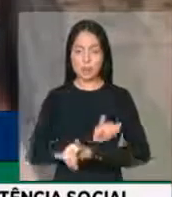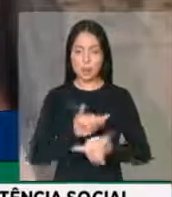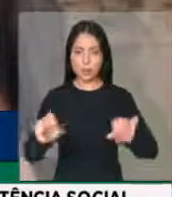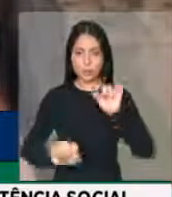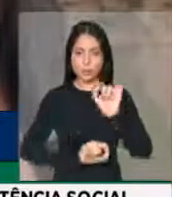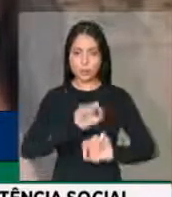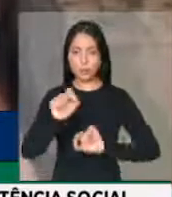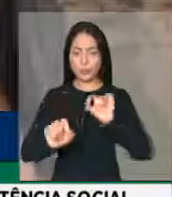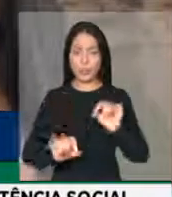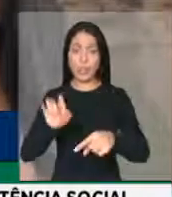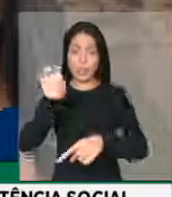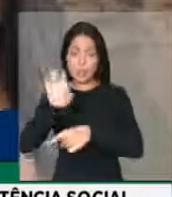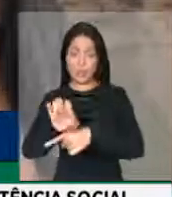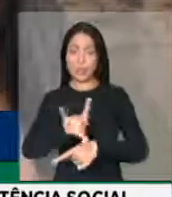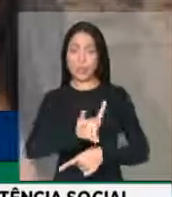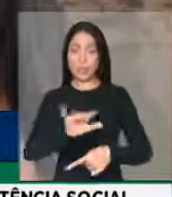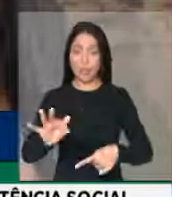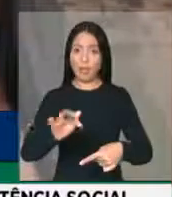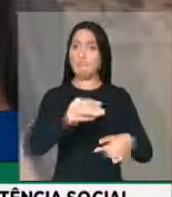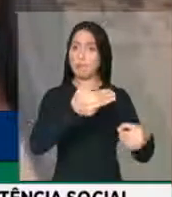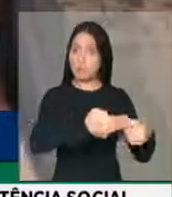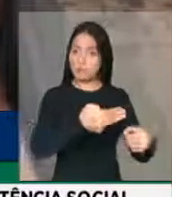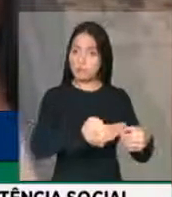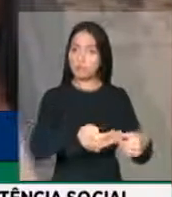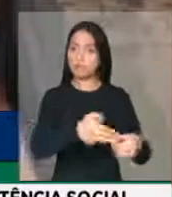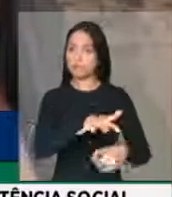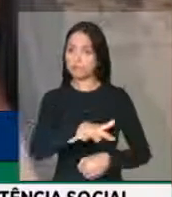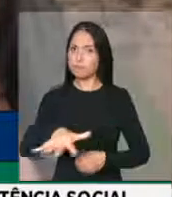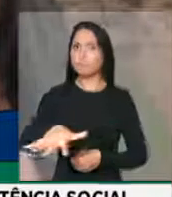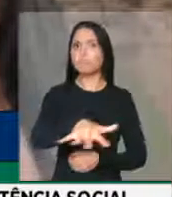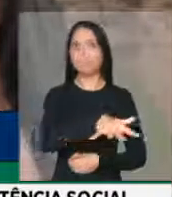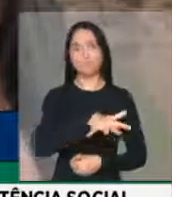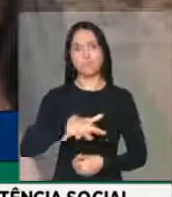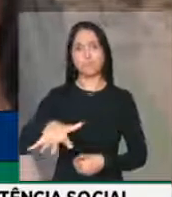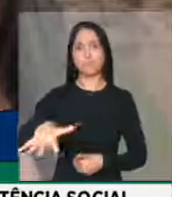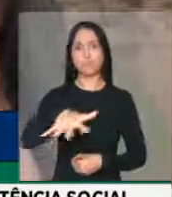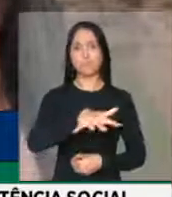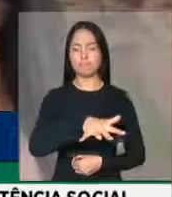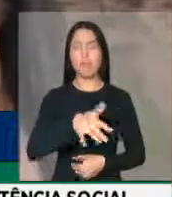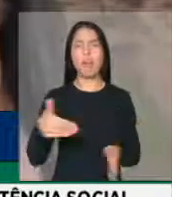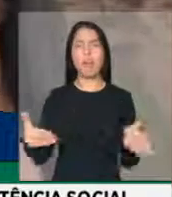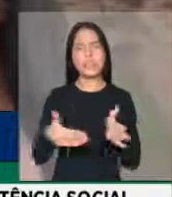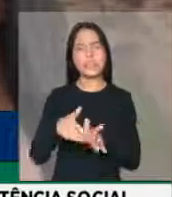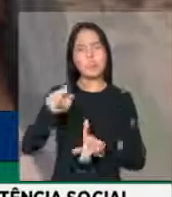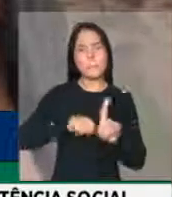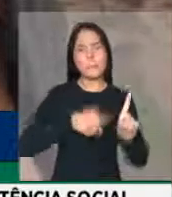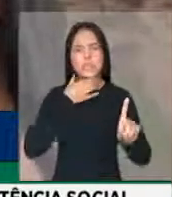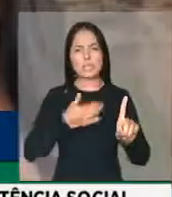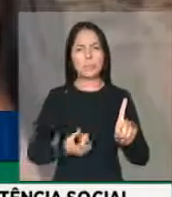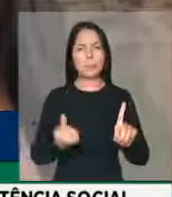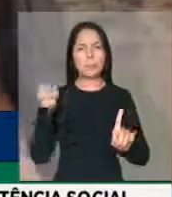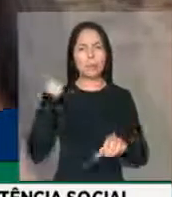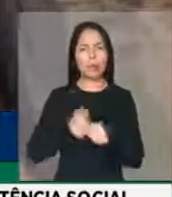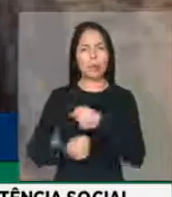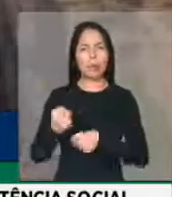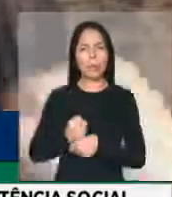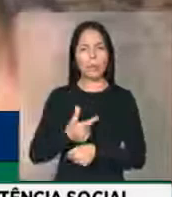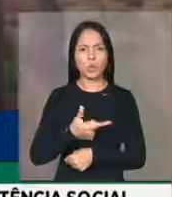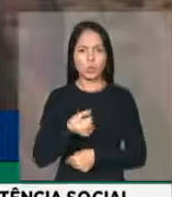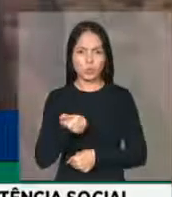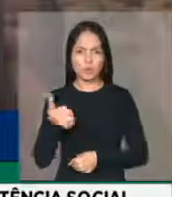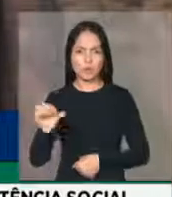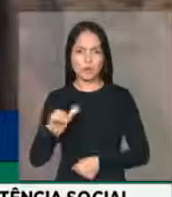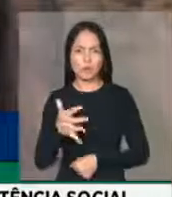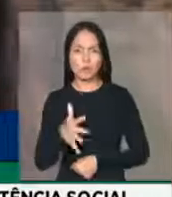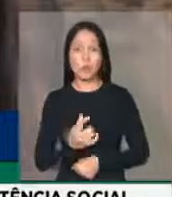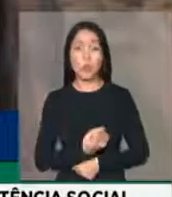nos estados, no Distrito Federal e nos municípios, provenientes de repassos federais apurados até dezembro de 2019, totalizariam um montante de